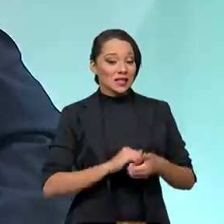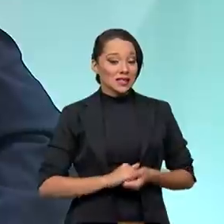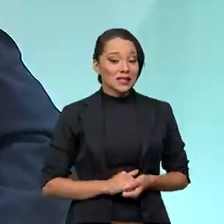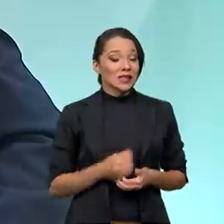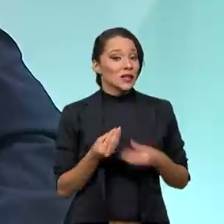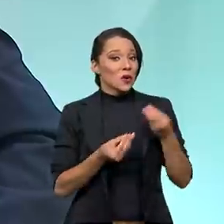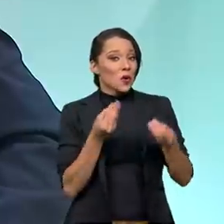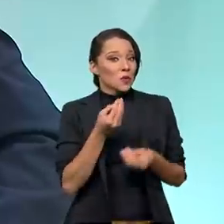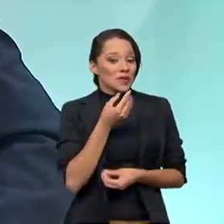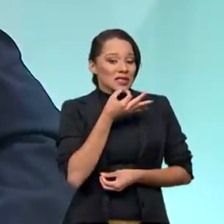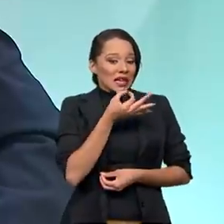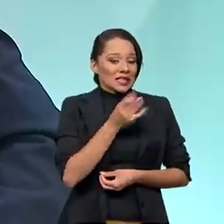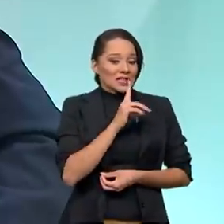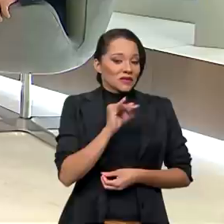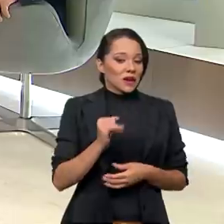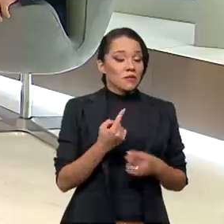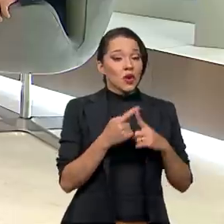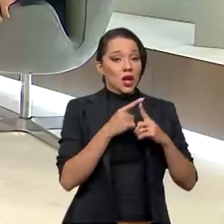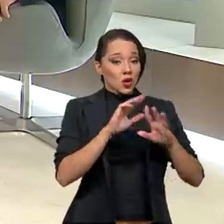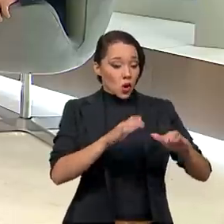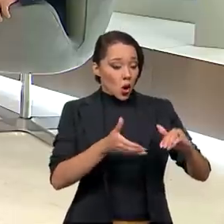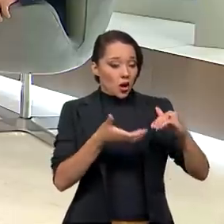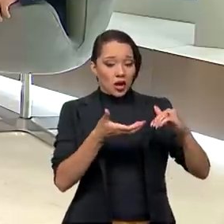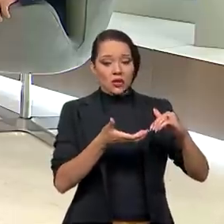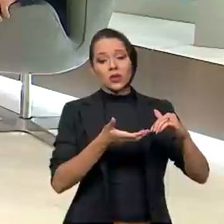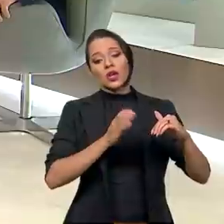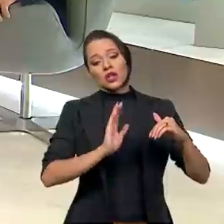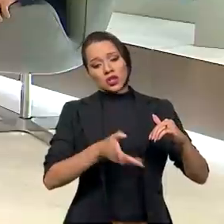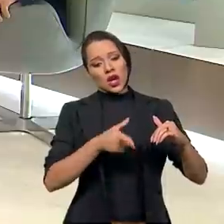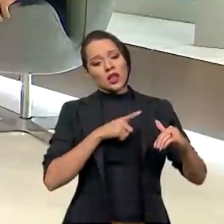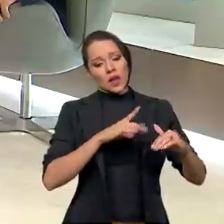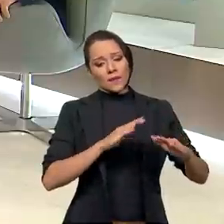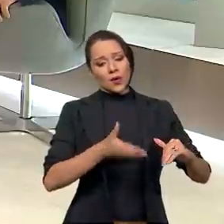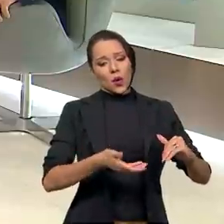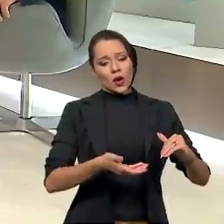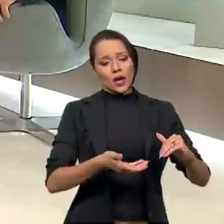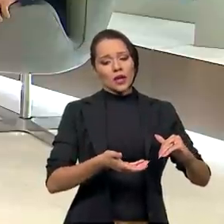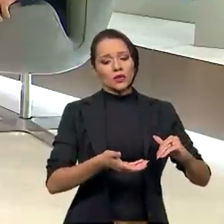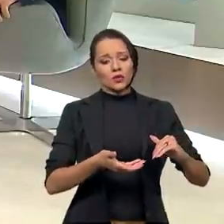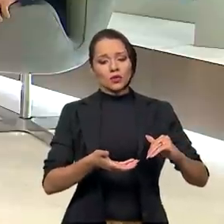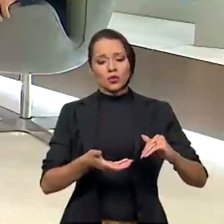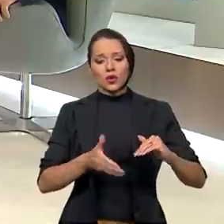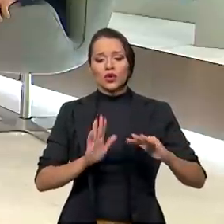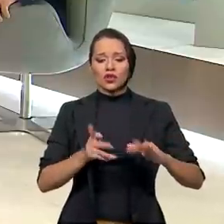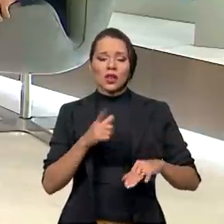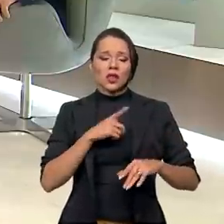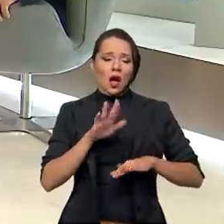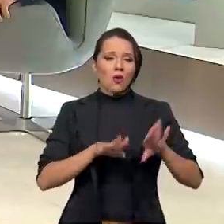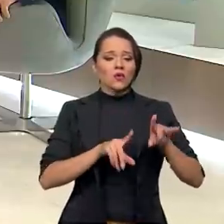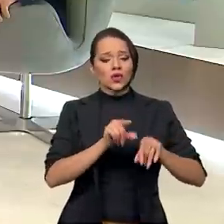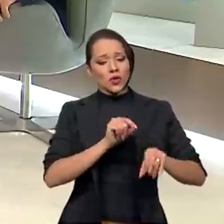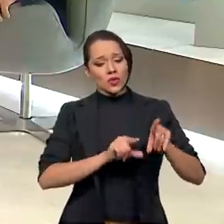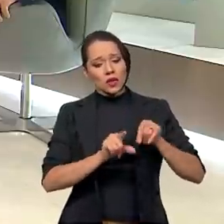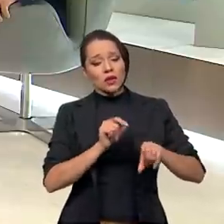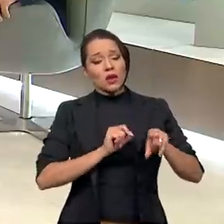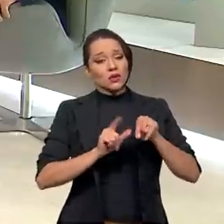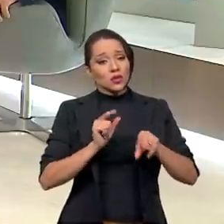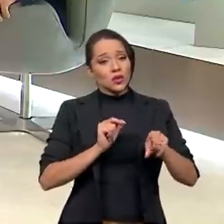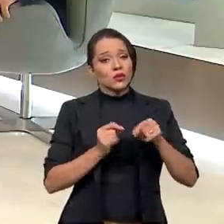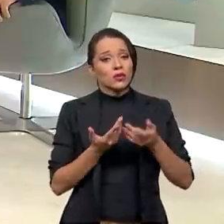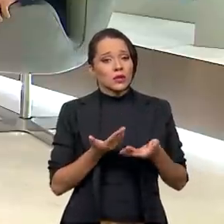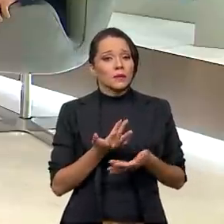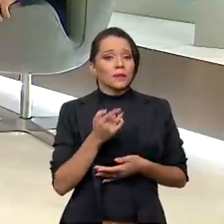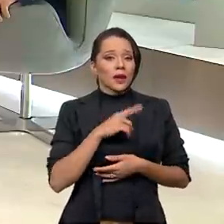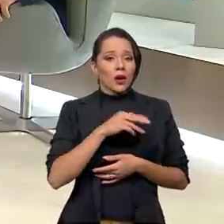Como é que o senhor vê essa questão? Porque no Congresso Nacional já existem alternativas, diríamos assim,